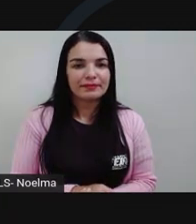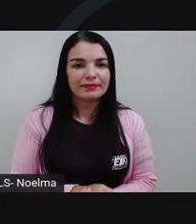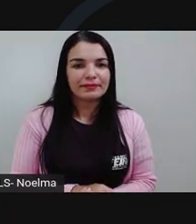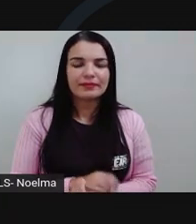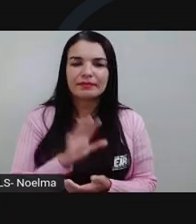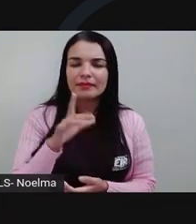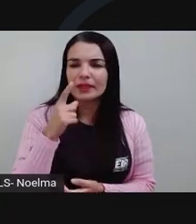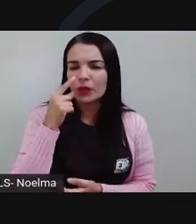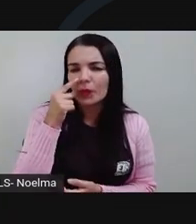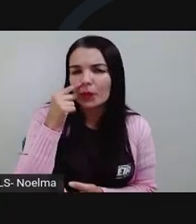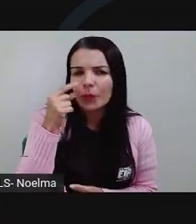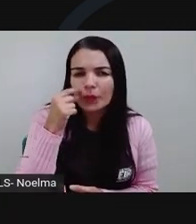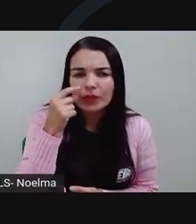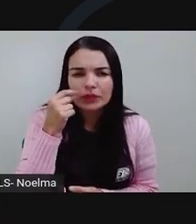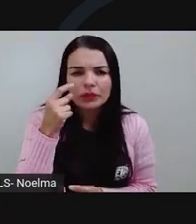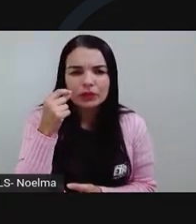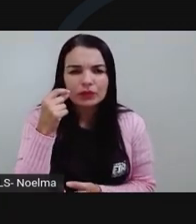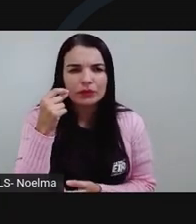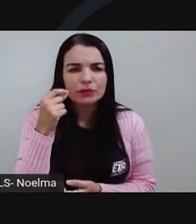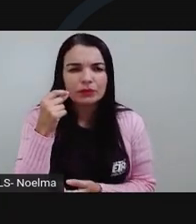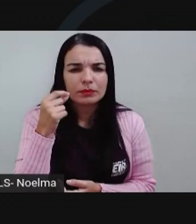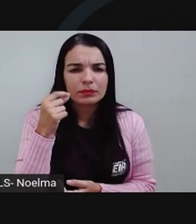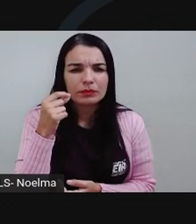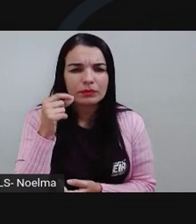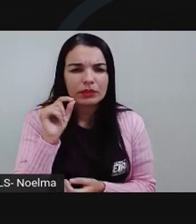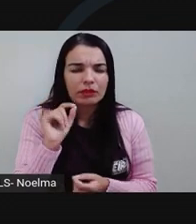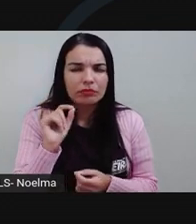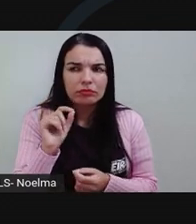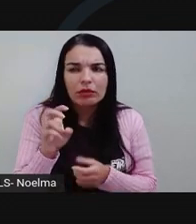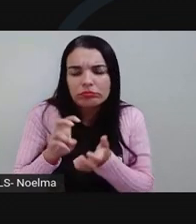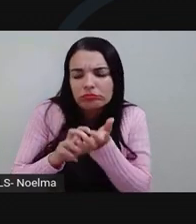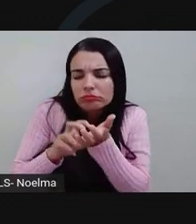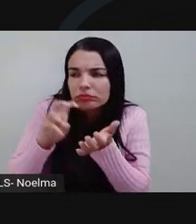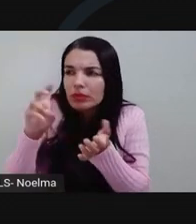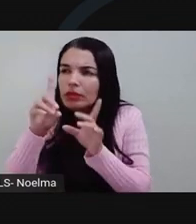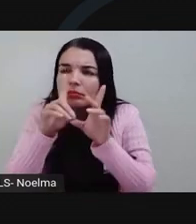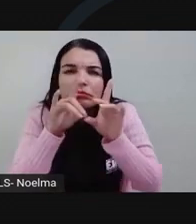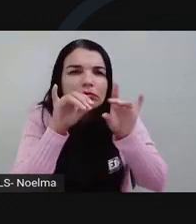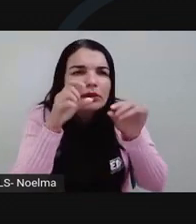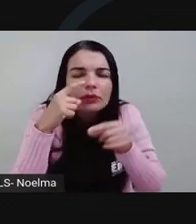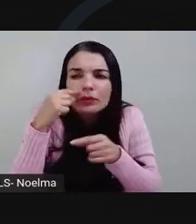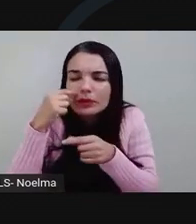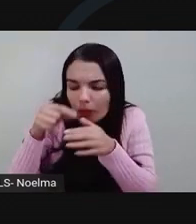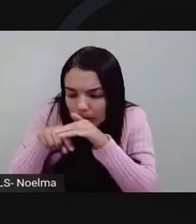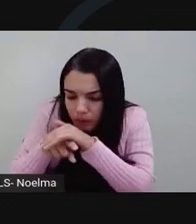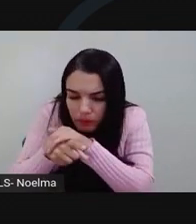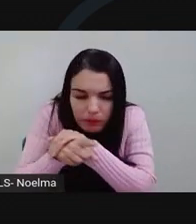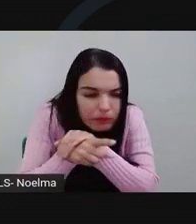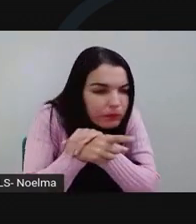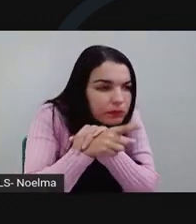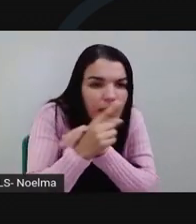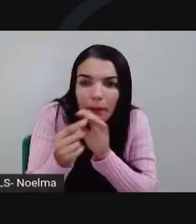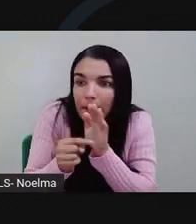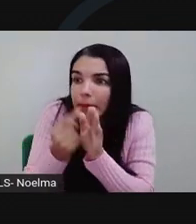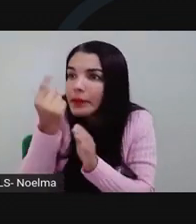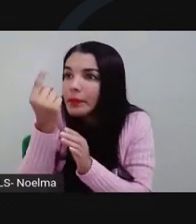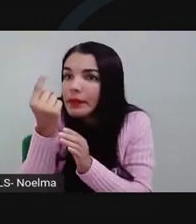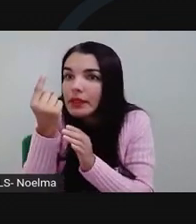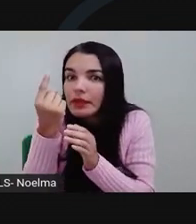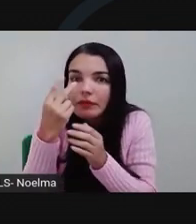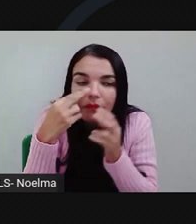O Ratinho, o Gato e o Galo. Certa manhã, o Ratinho saiu do buraco pela primeira vez.